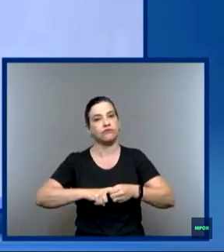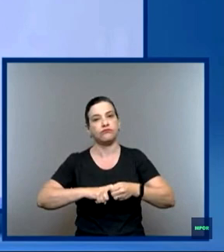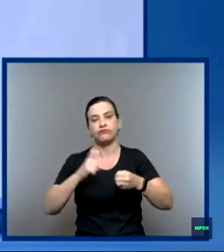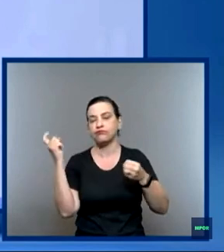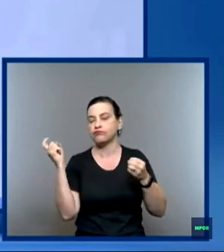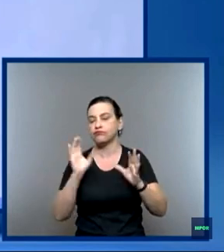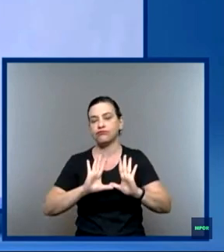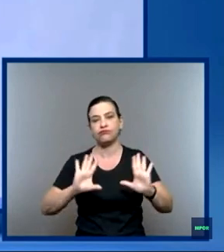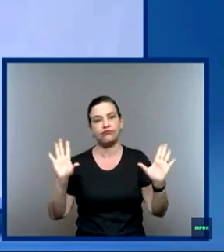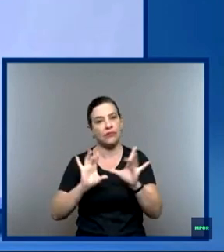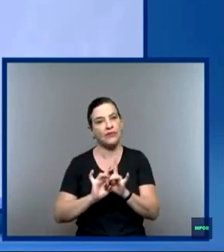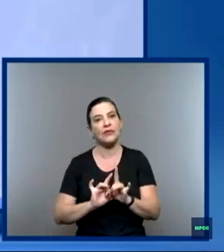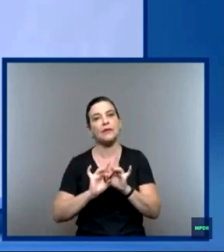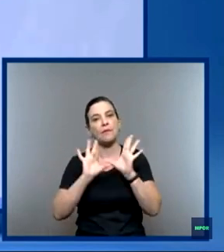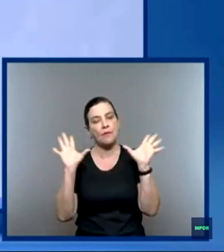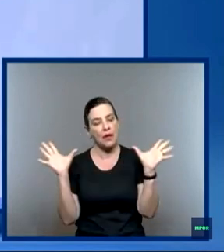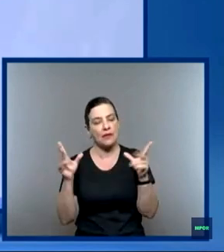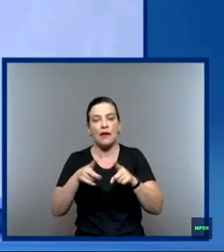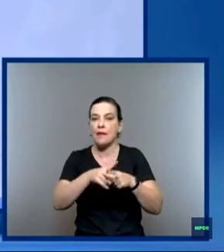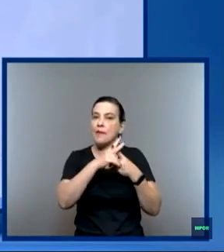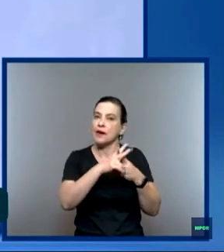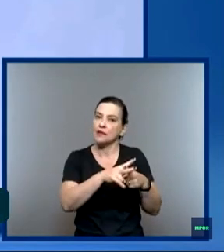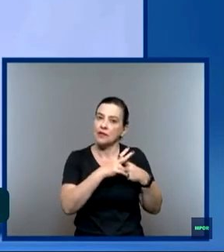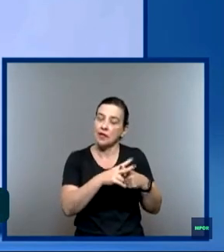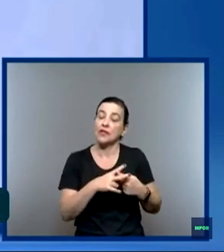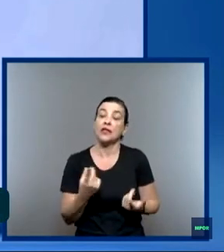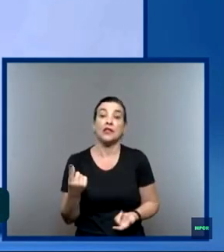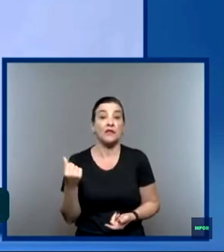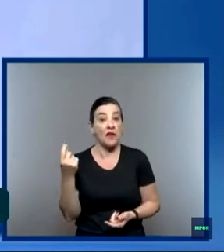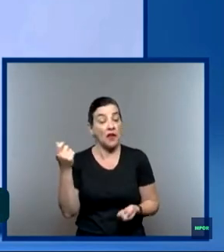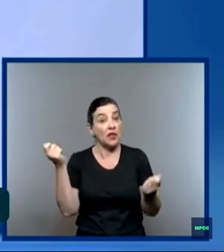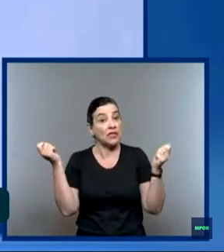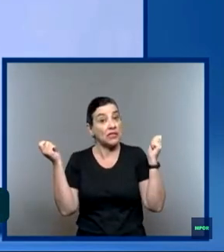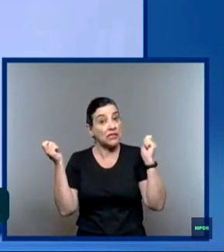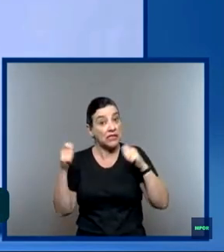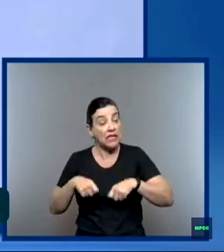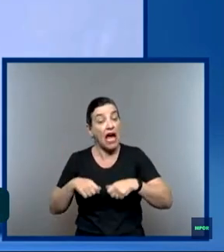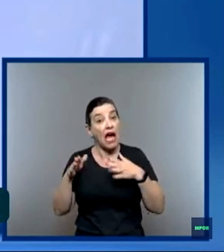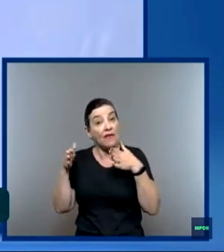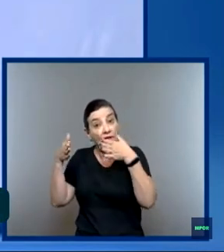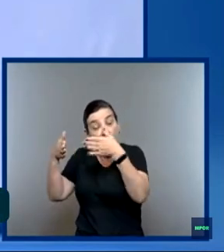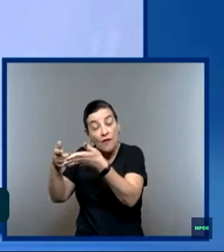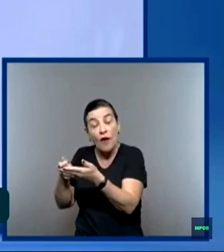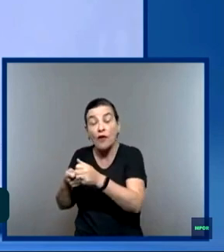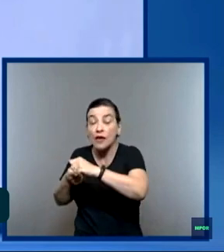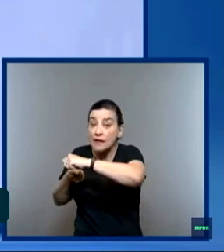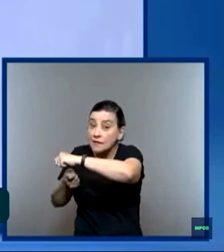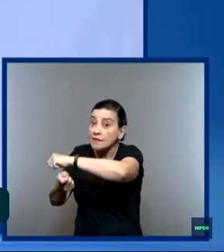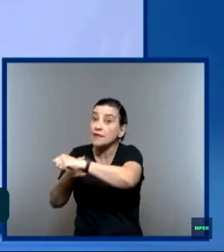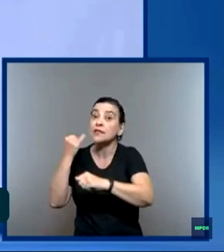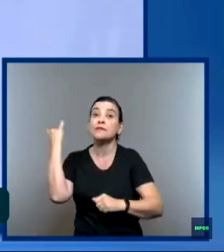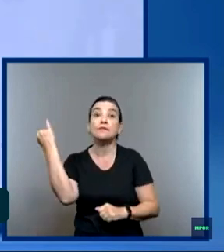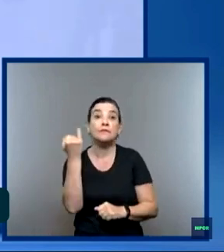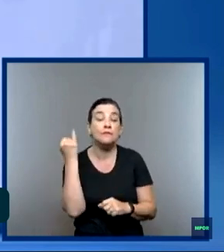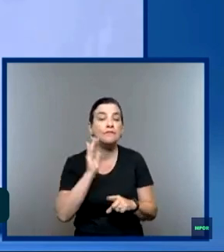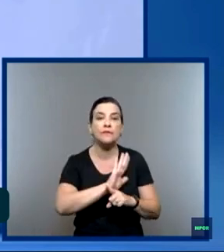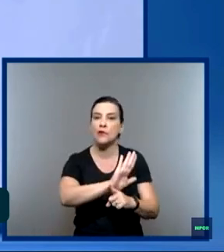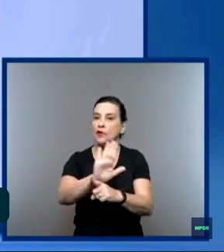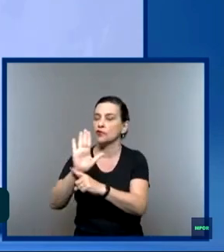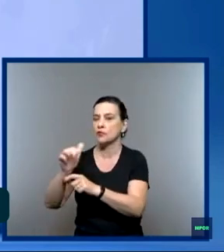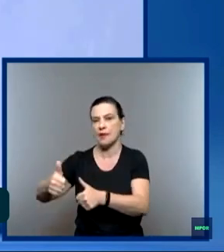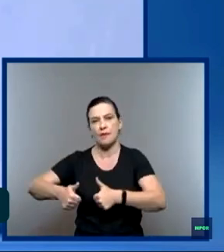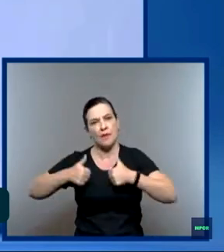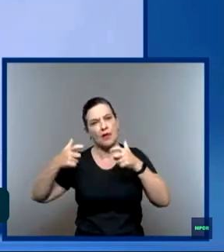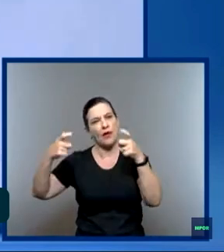obrigação de manutenção, valores expressivos, para poder investir naquilo que é importante para prover uma melhor infraestrutura do